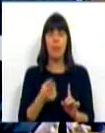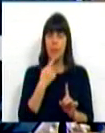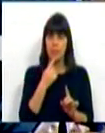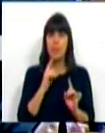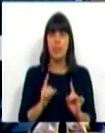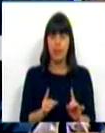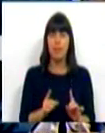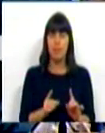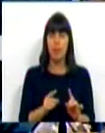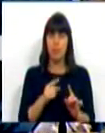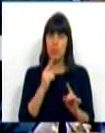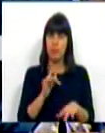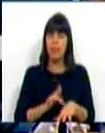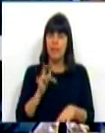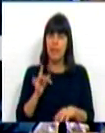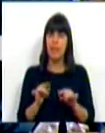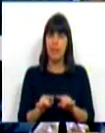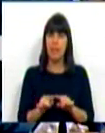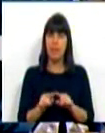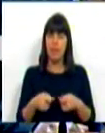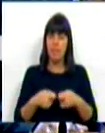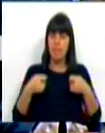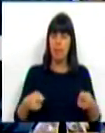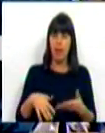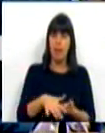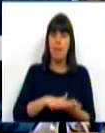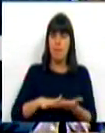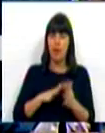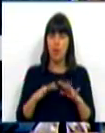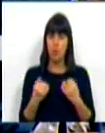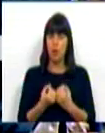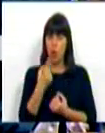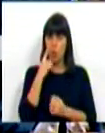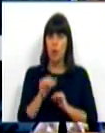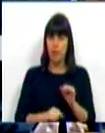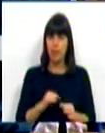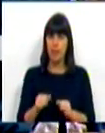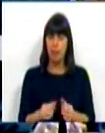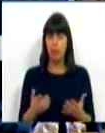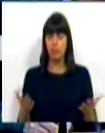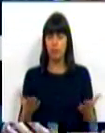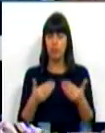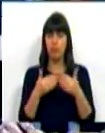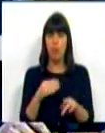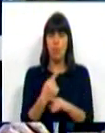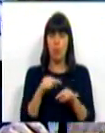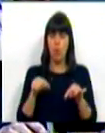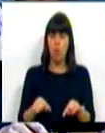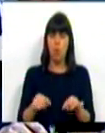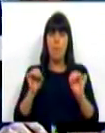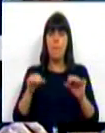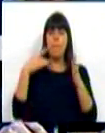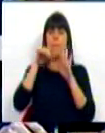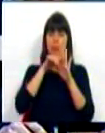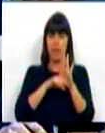percebemos que é crítico alargar a base social do conhecimento e, por isso, lançamos também hoje os